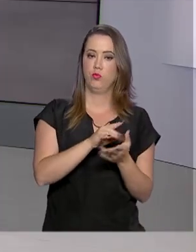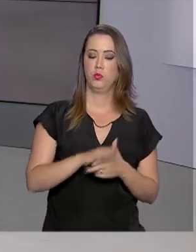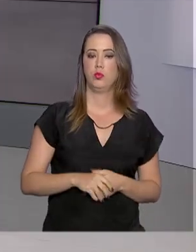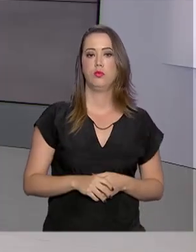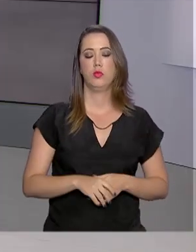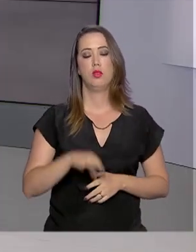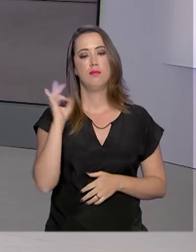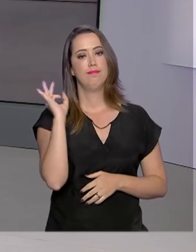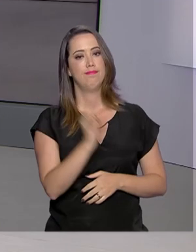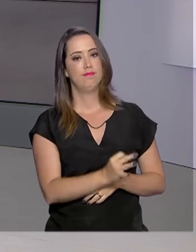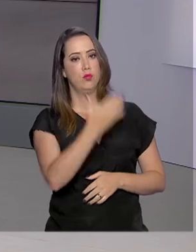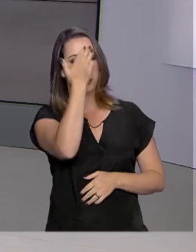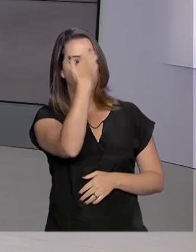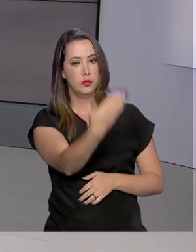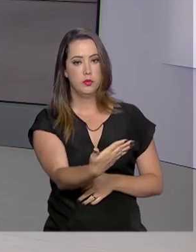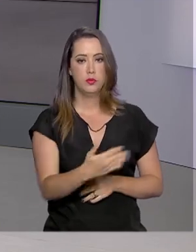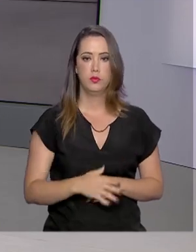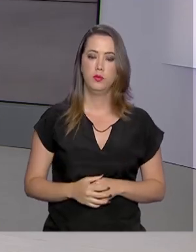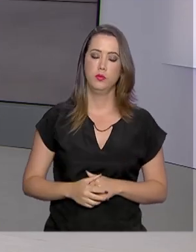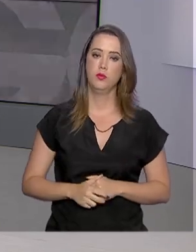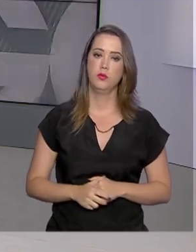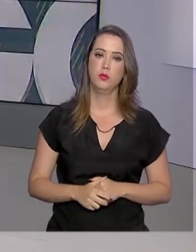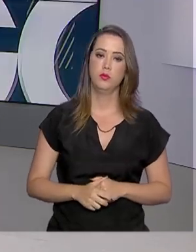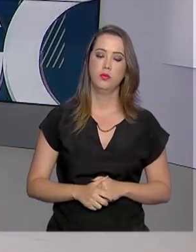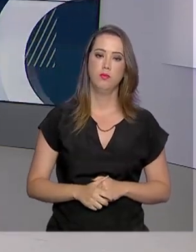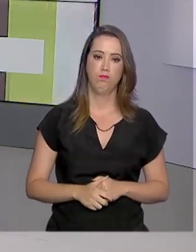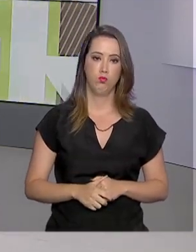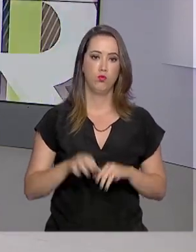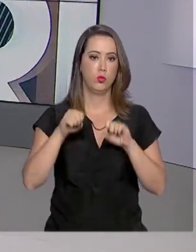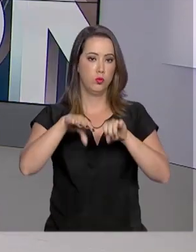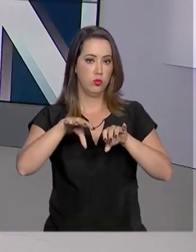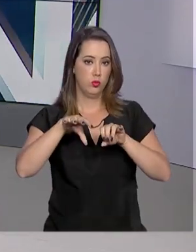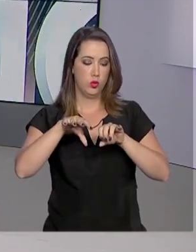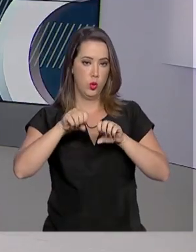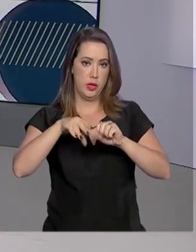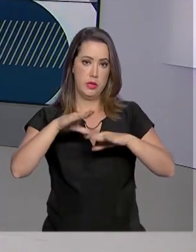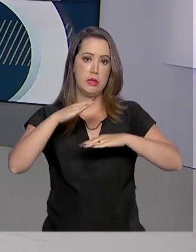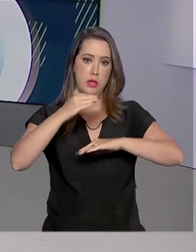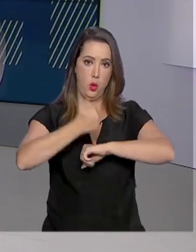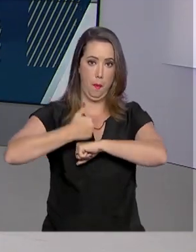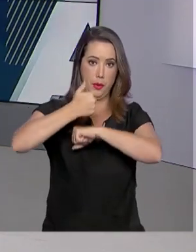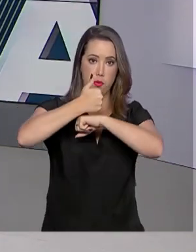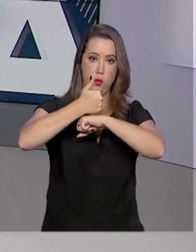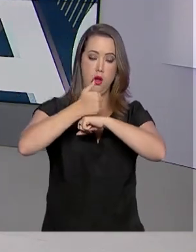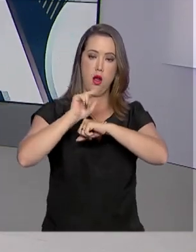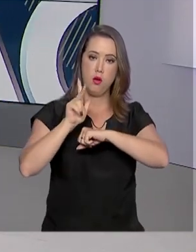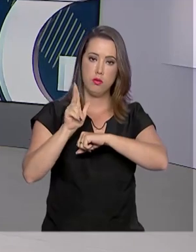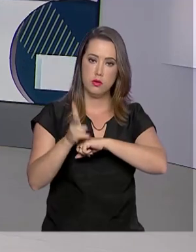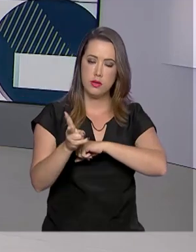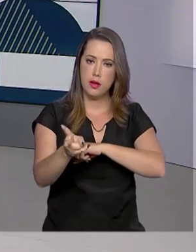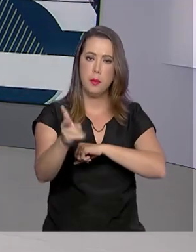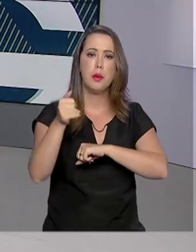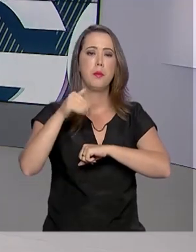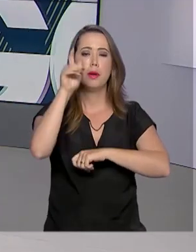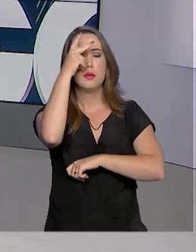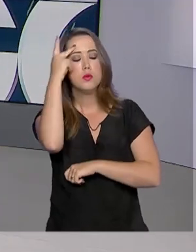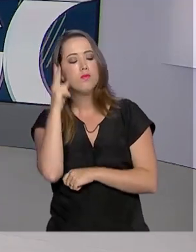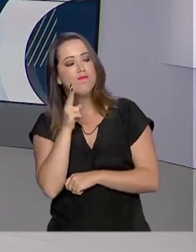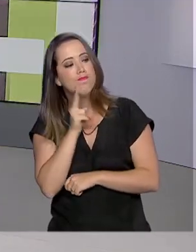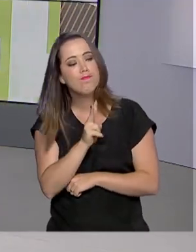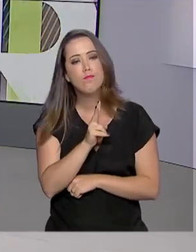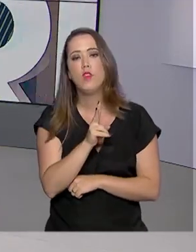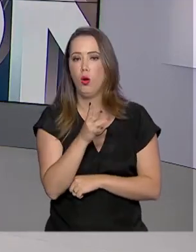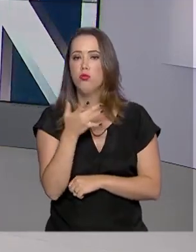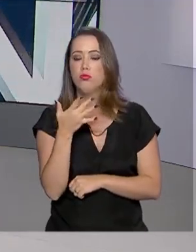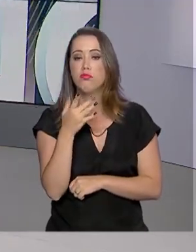certo, Dani. Obrigado pelas informações. A educação profissional tem atraído cada vez mais estudantes que querem chegar mais